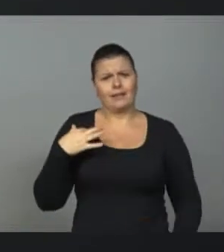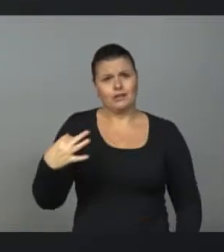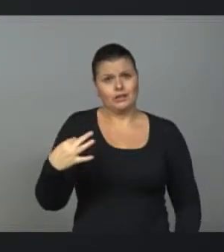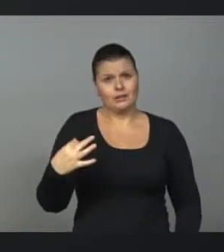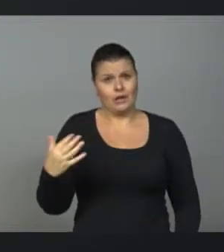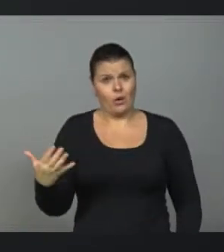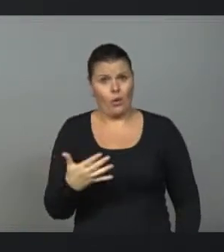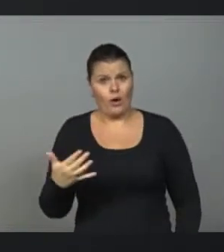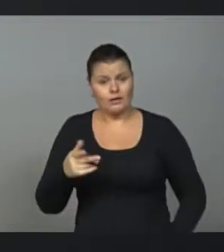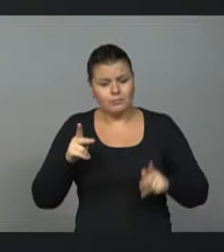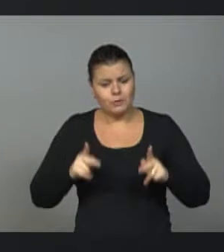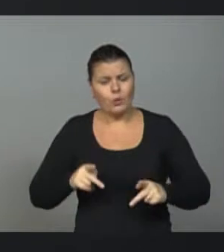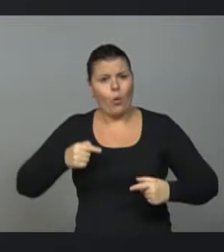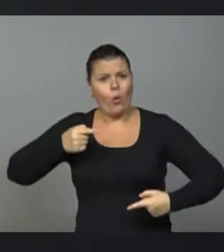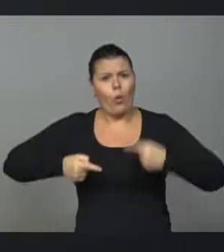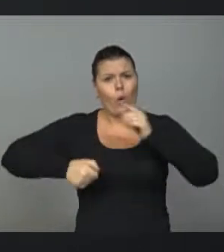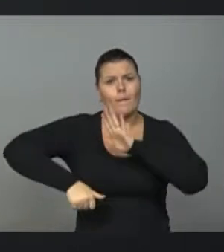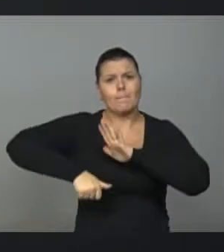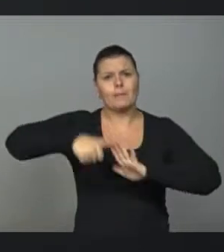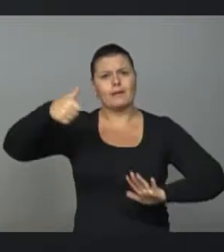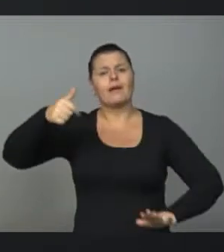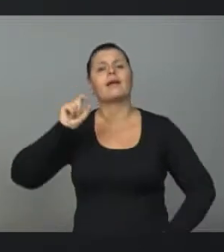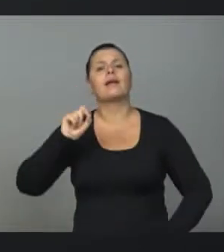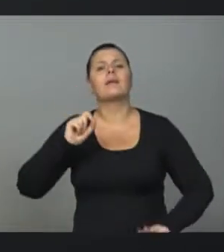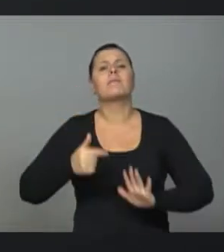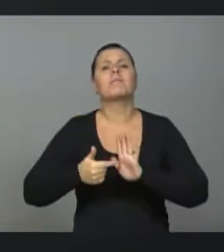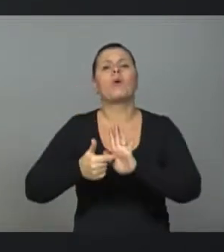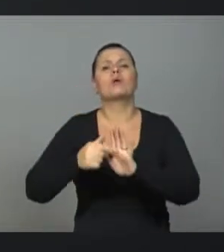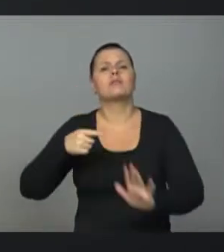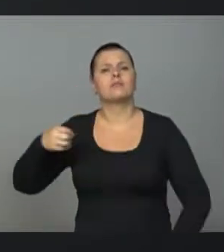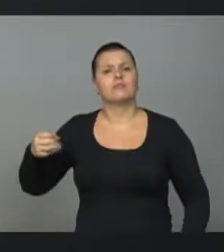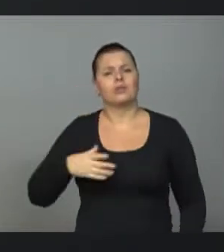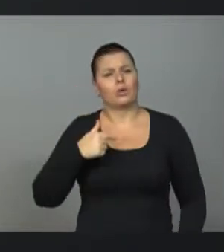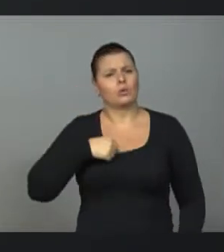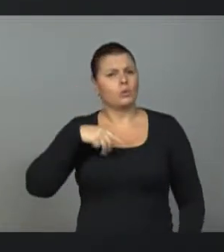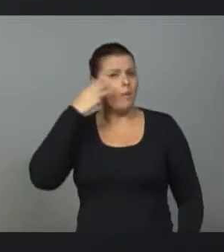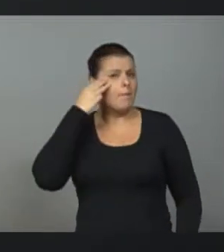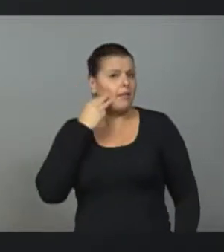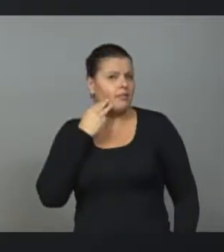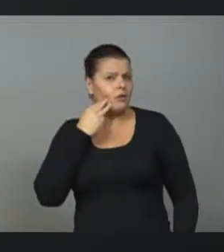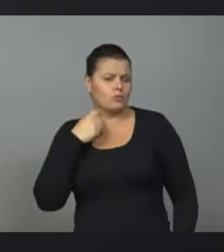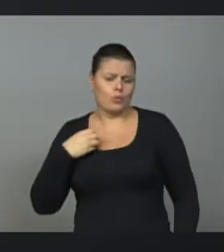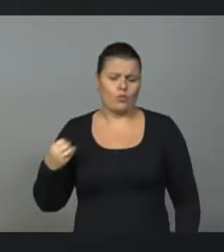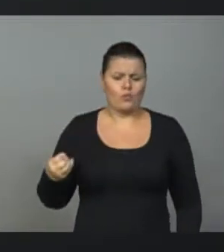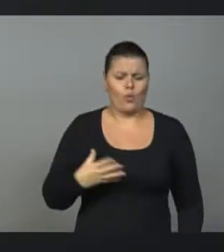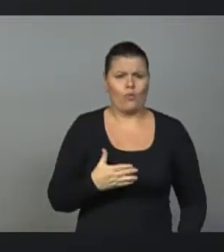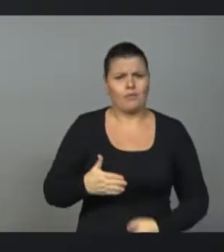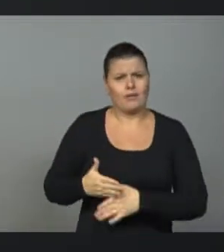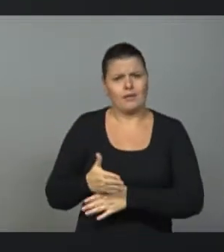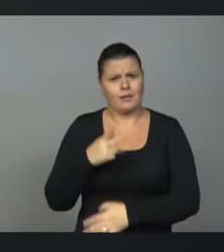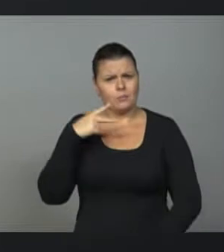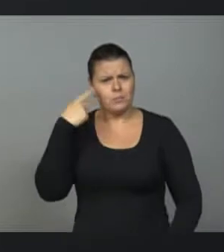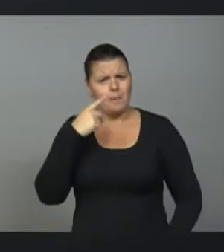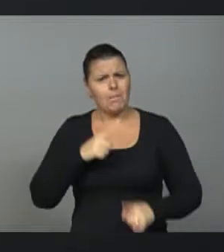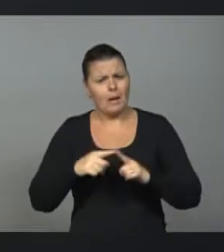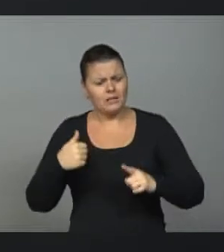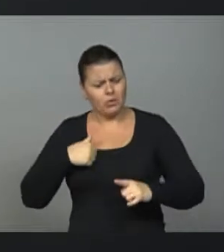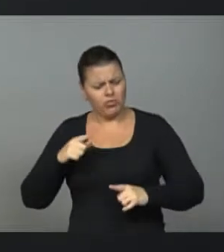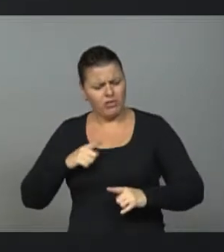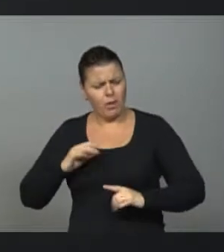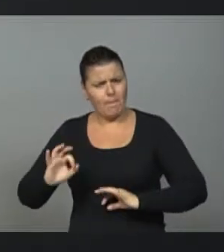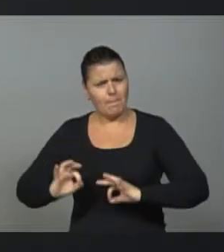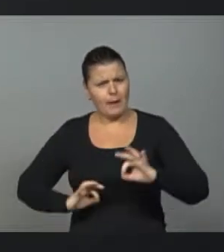primeira vez e que representam, sim, renovação. Eu sou Matheus Bandeira, sou novo na política, mas tenho preparo e tenho